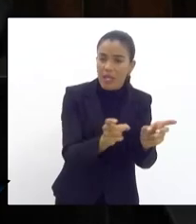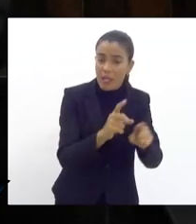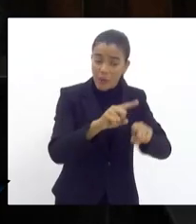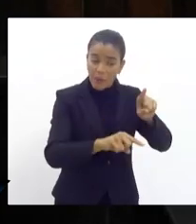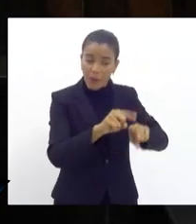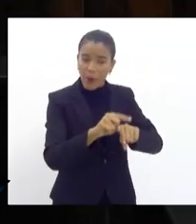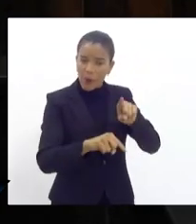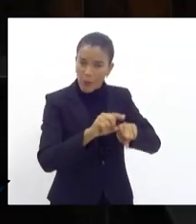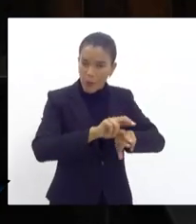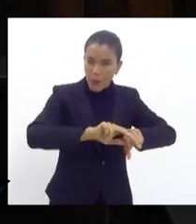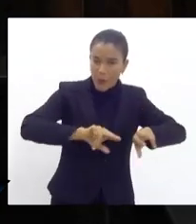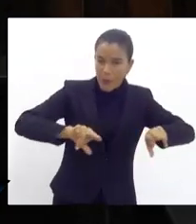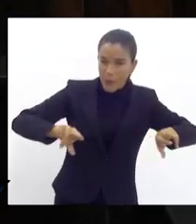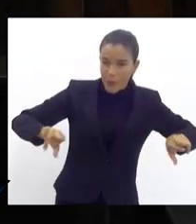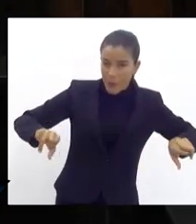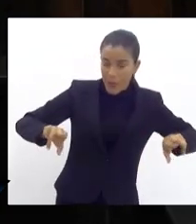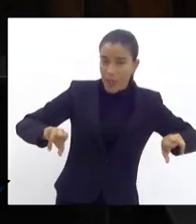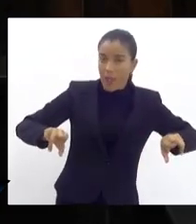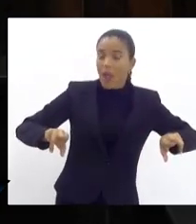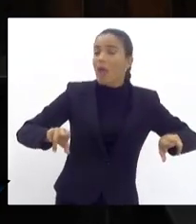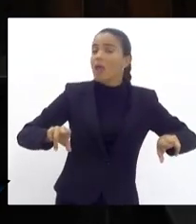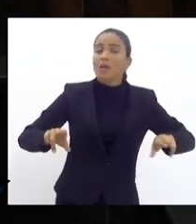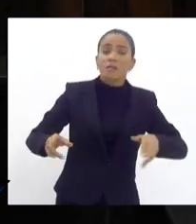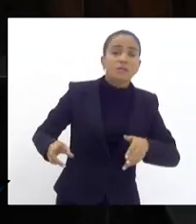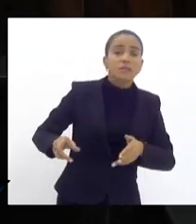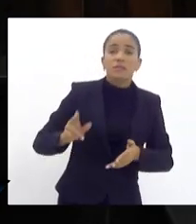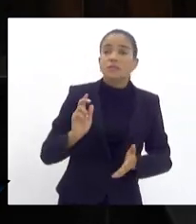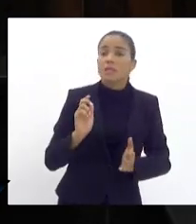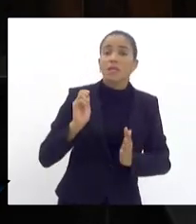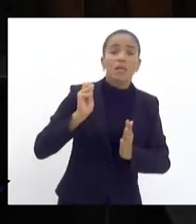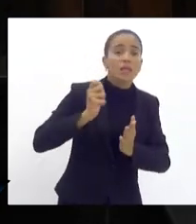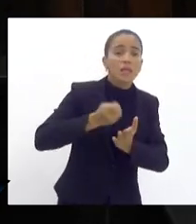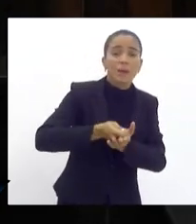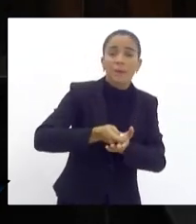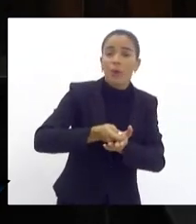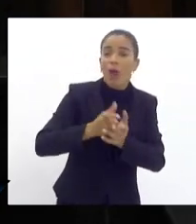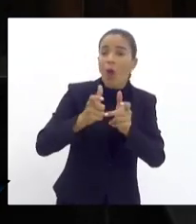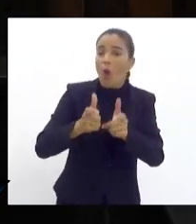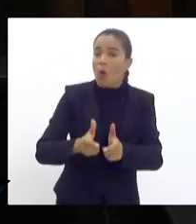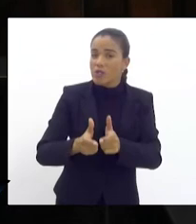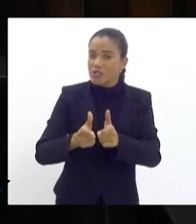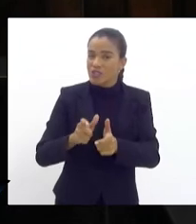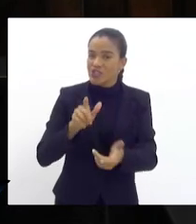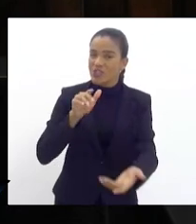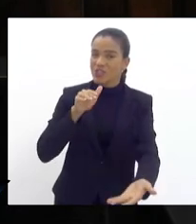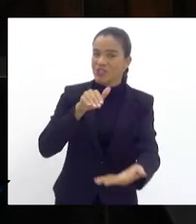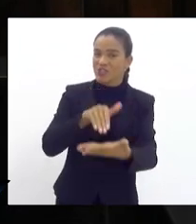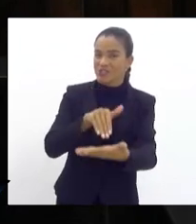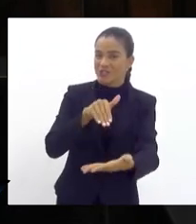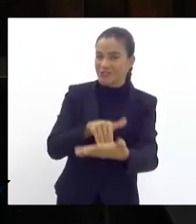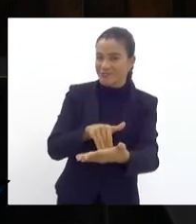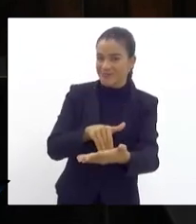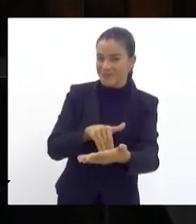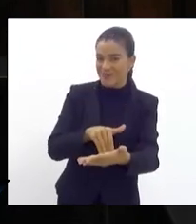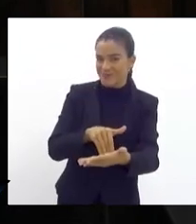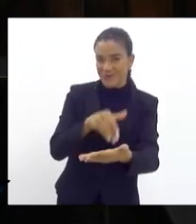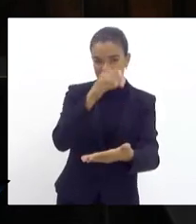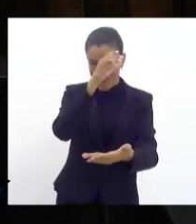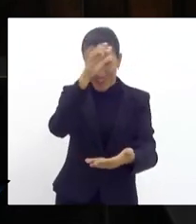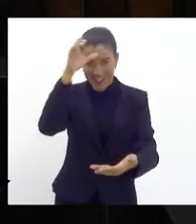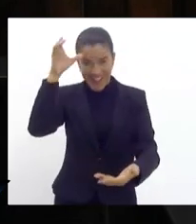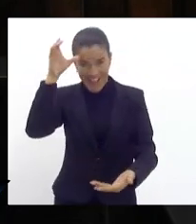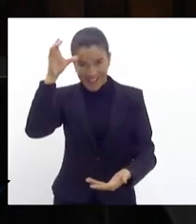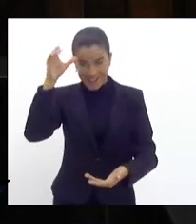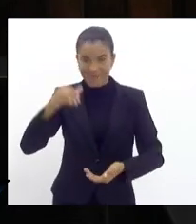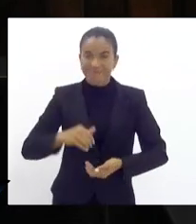produto. E se tributa aonde? No destino. Tributo é no destino.